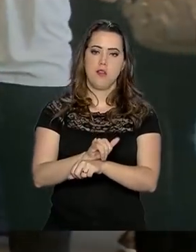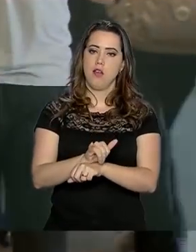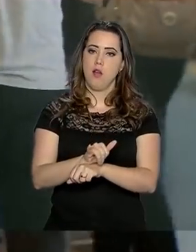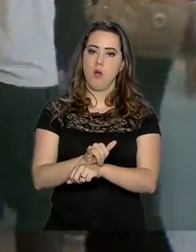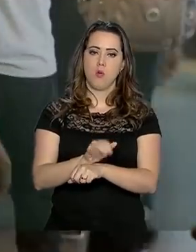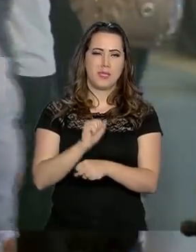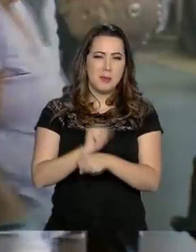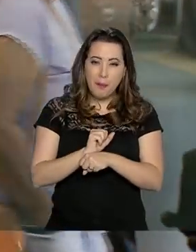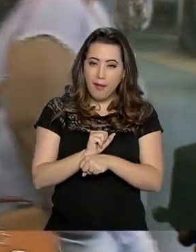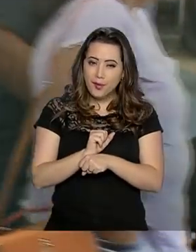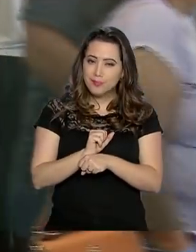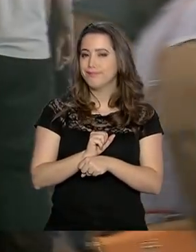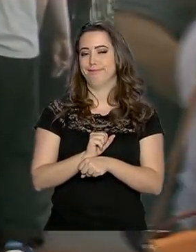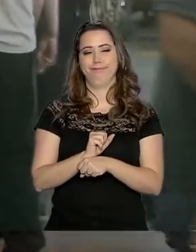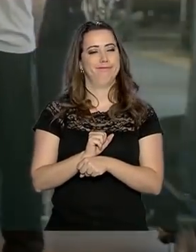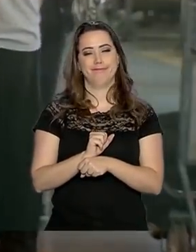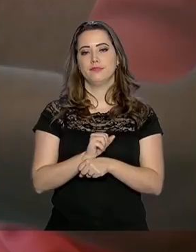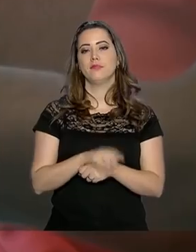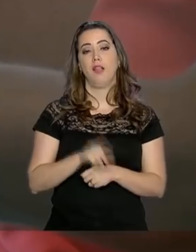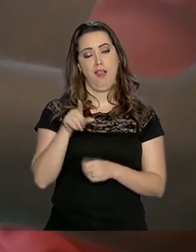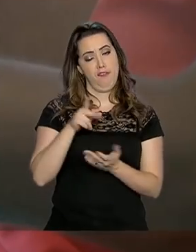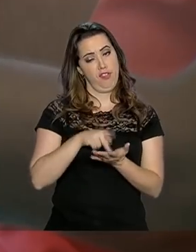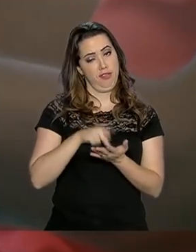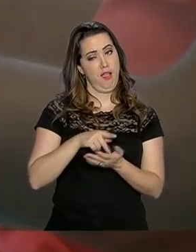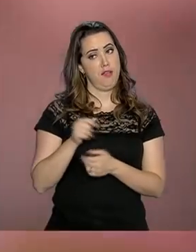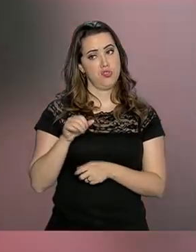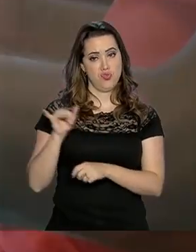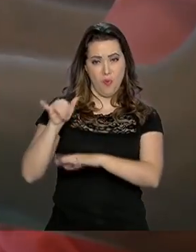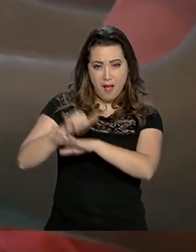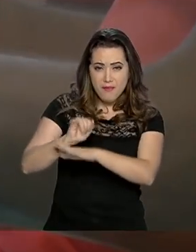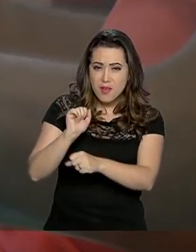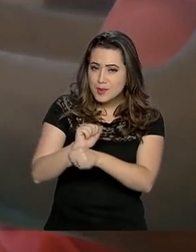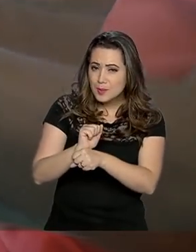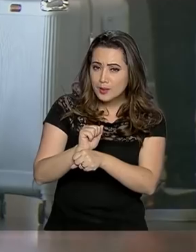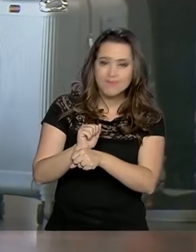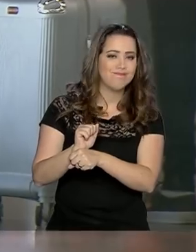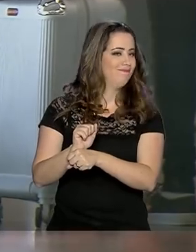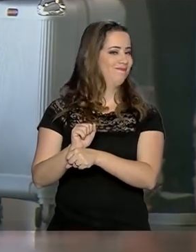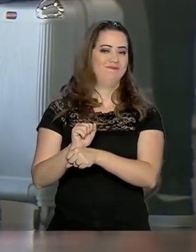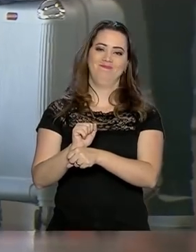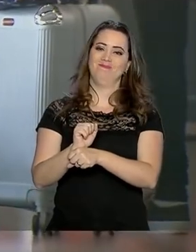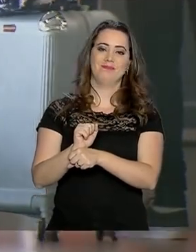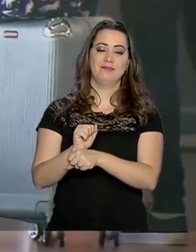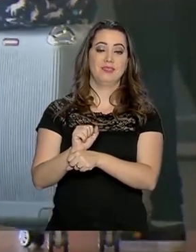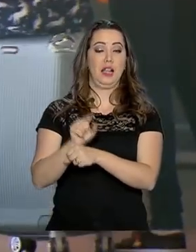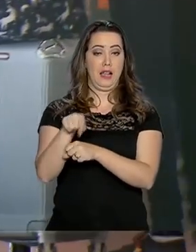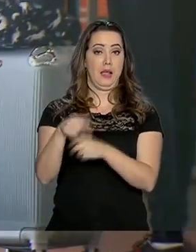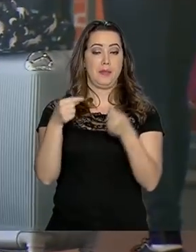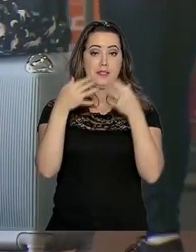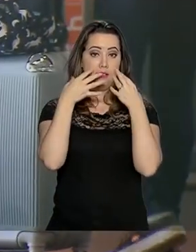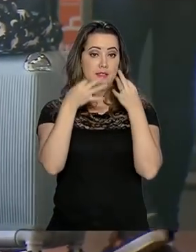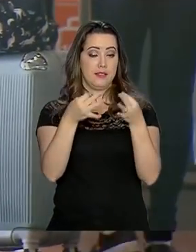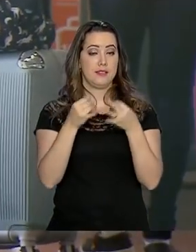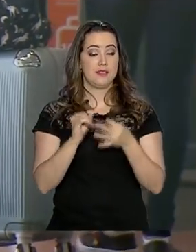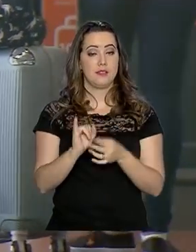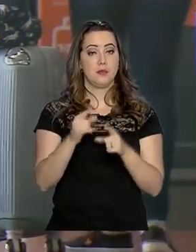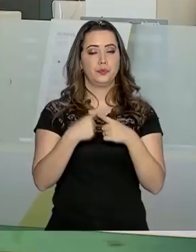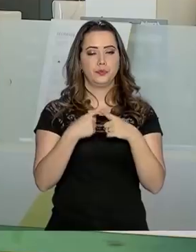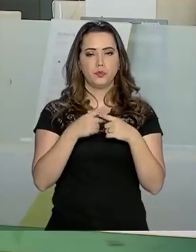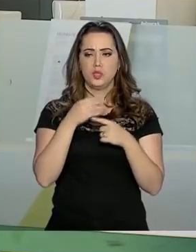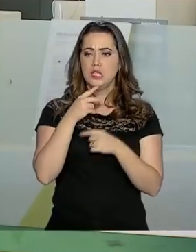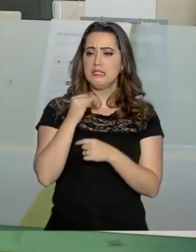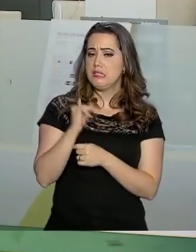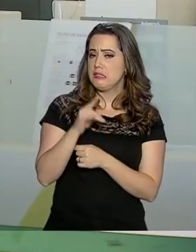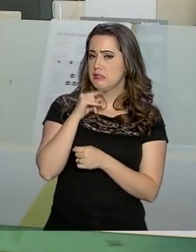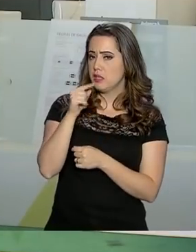É verdade, o avião não espera. Por isso, é preciso estar atento. E a Infraero alerta que, em caso de dúvida,